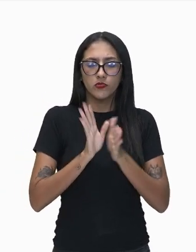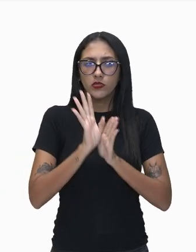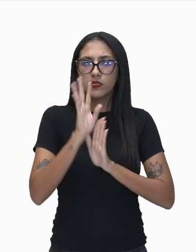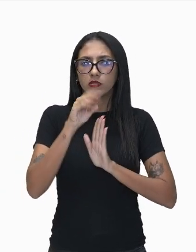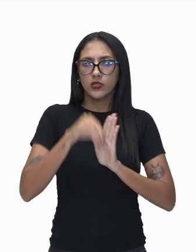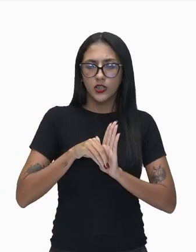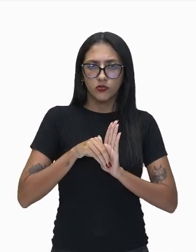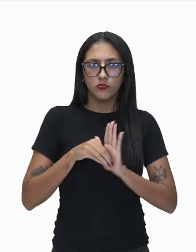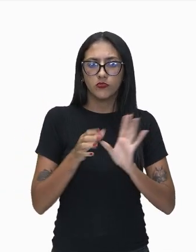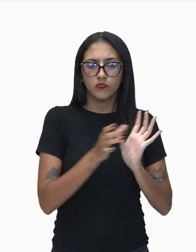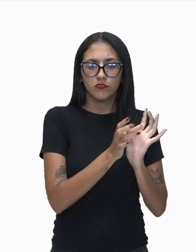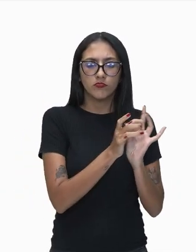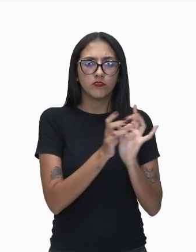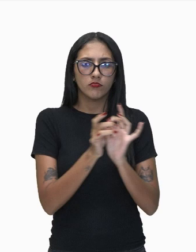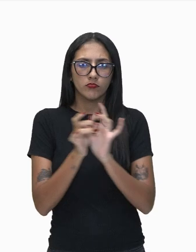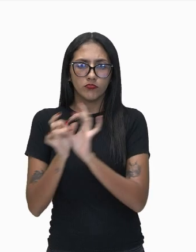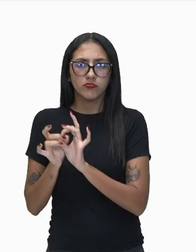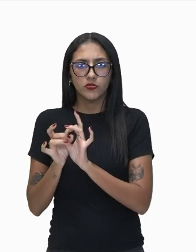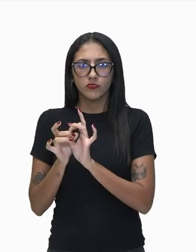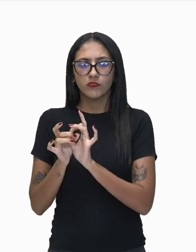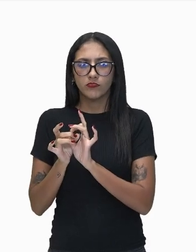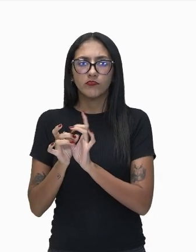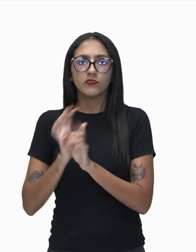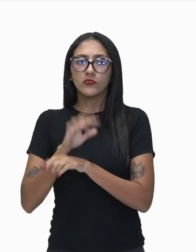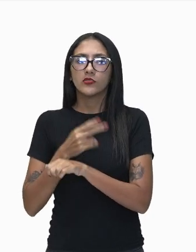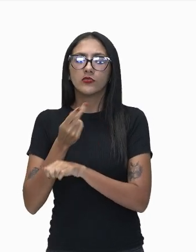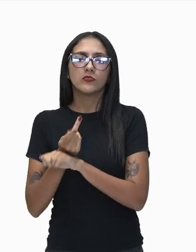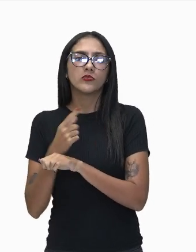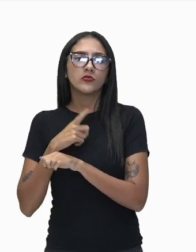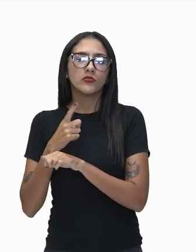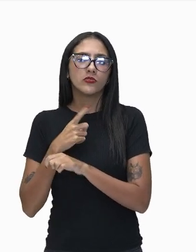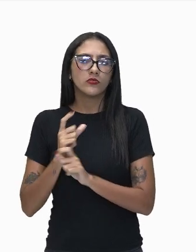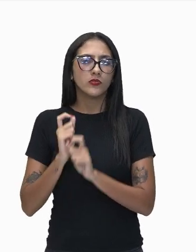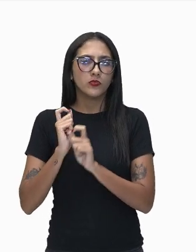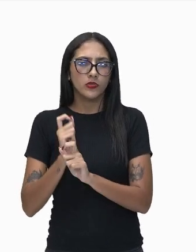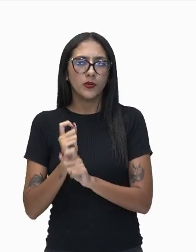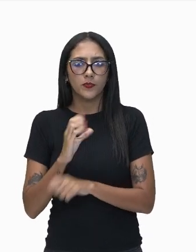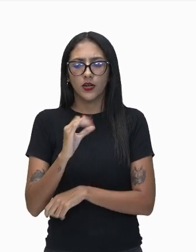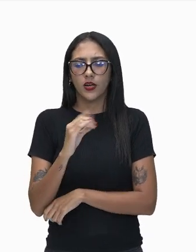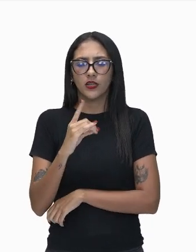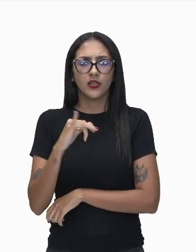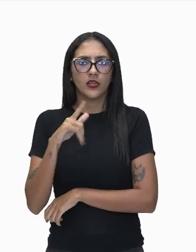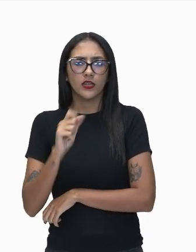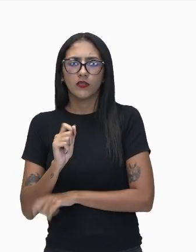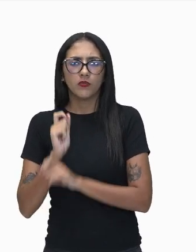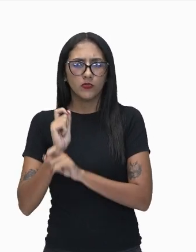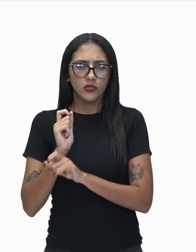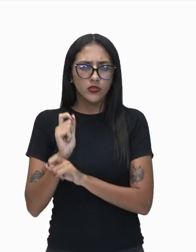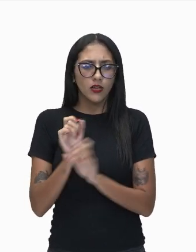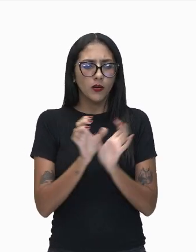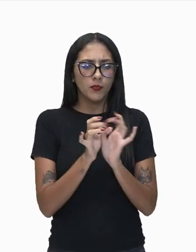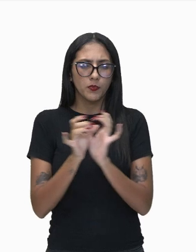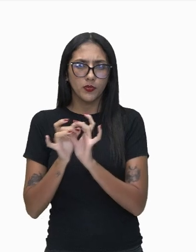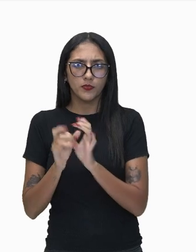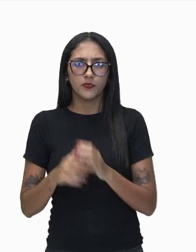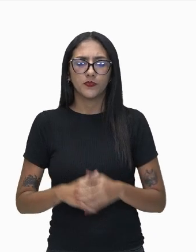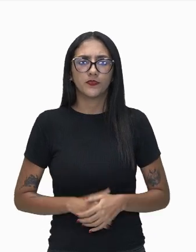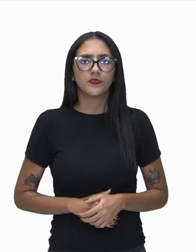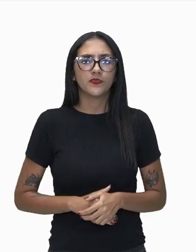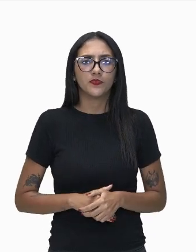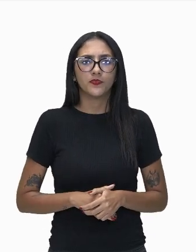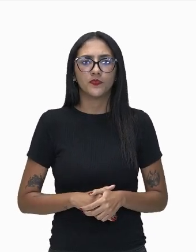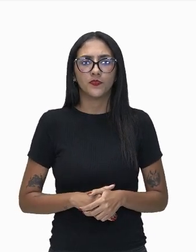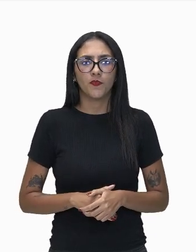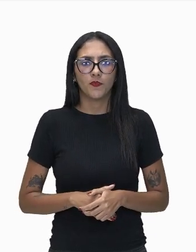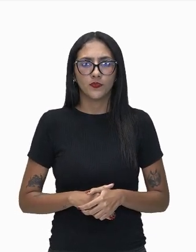interligados e, então, formam isso que a gente chama de cadeia produtiva. Cada